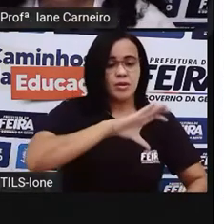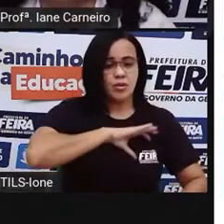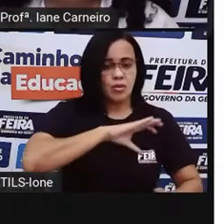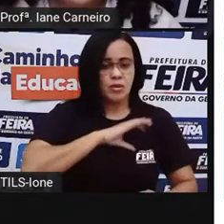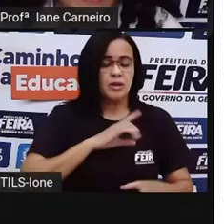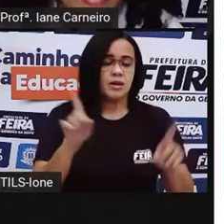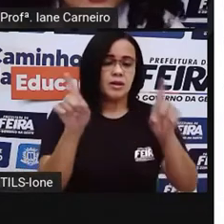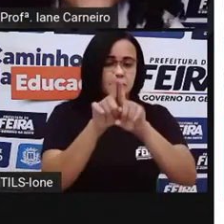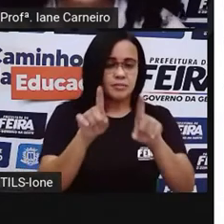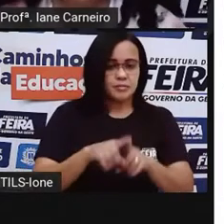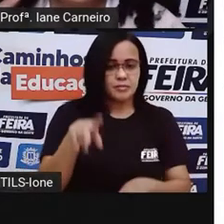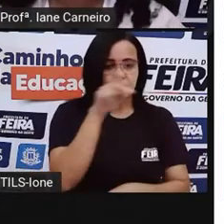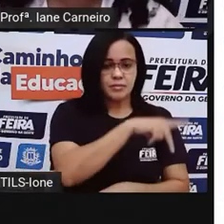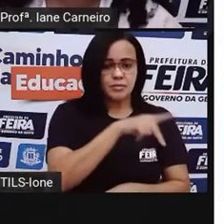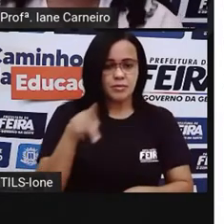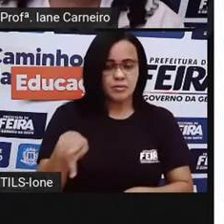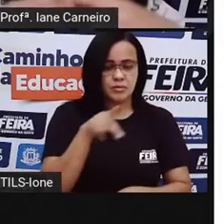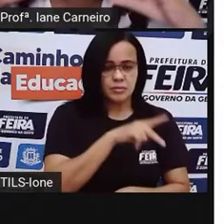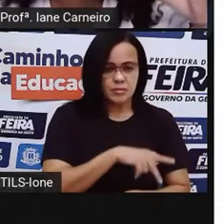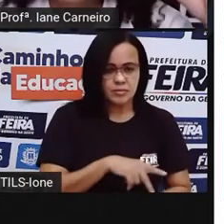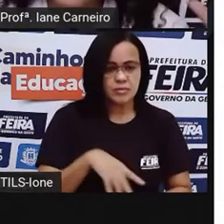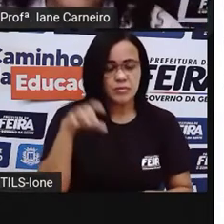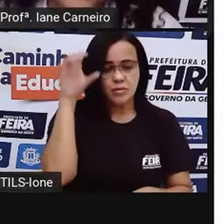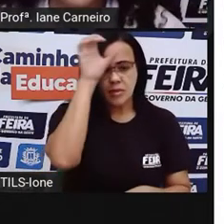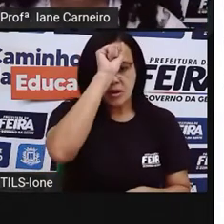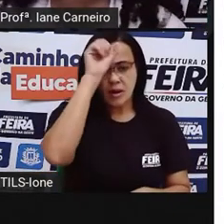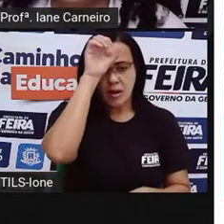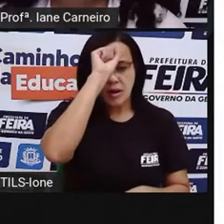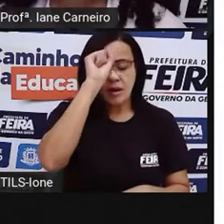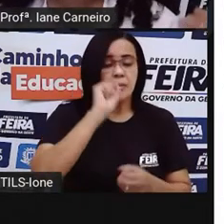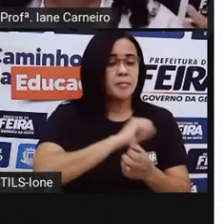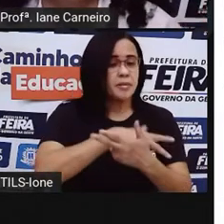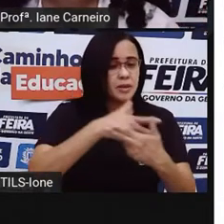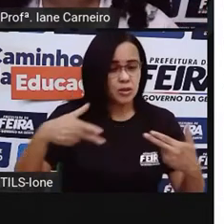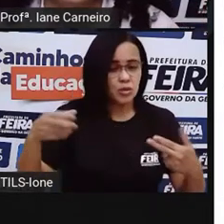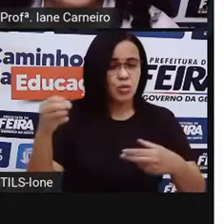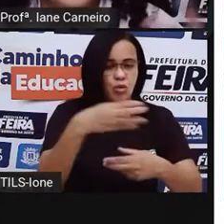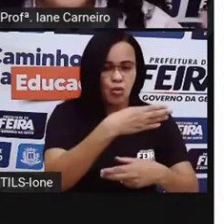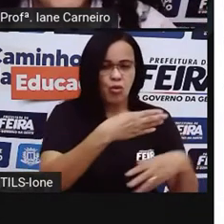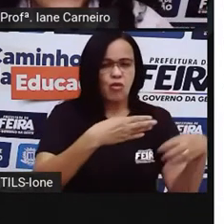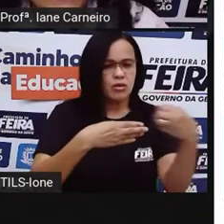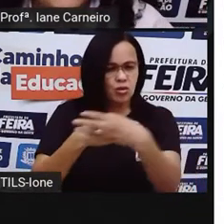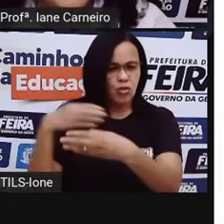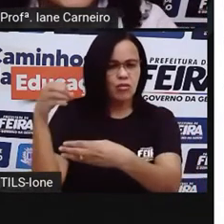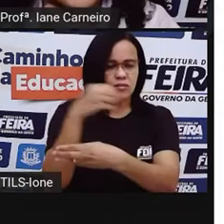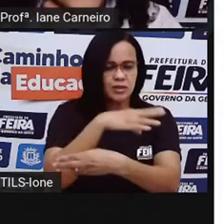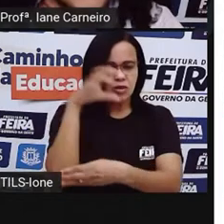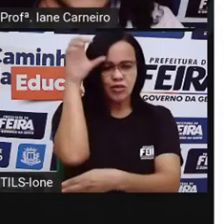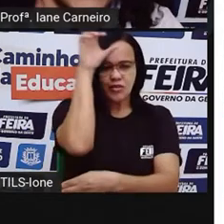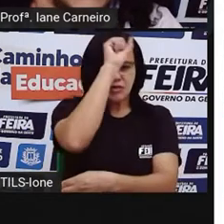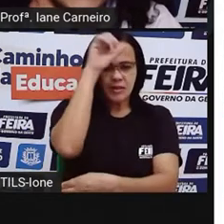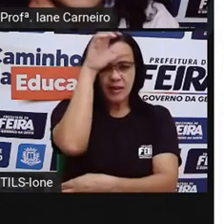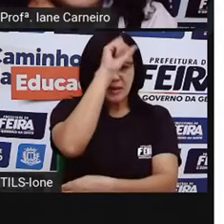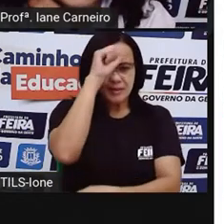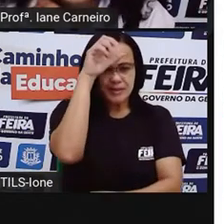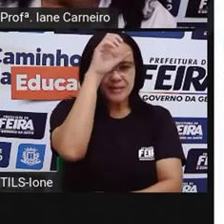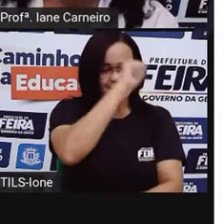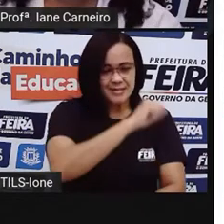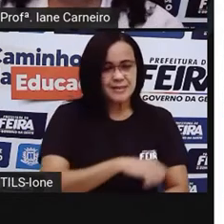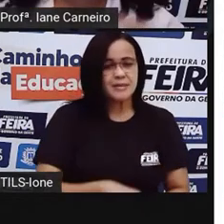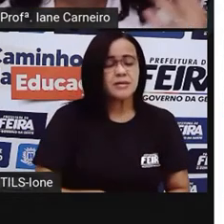brinca, se diverte, aprende um montão de coisas. E aí a PRO encontrou essas fotos aqui na